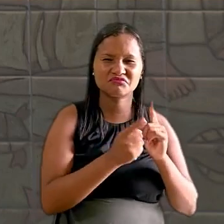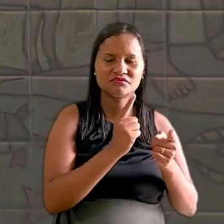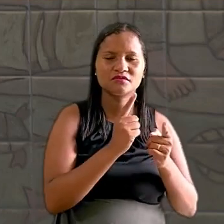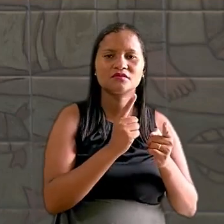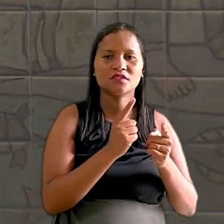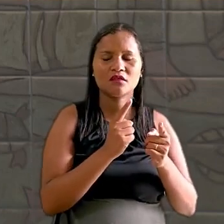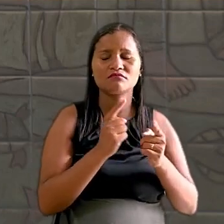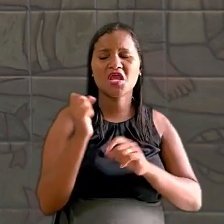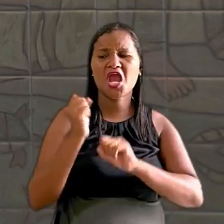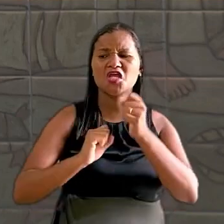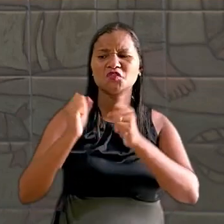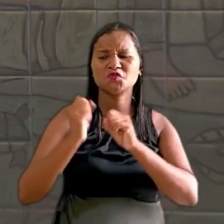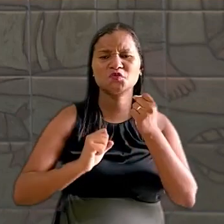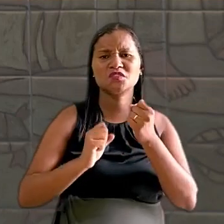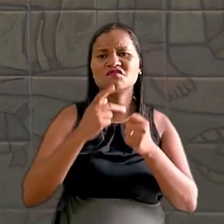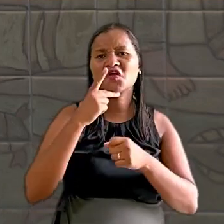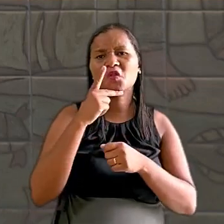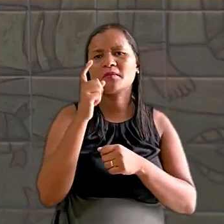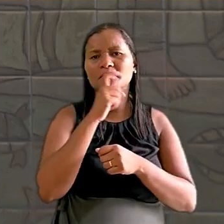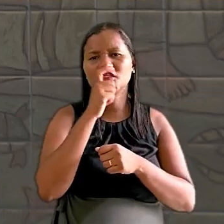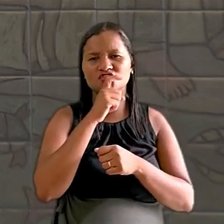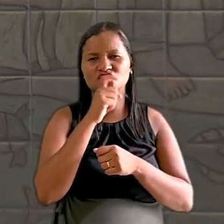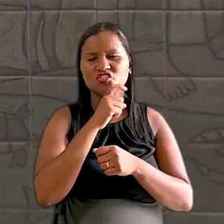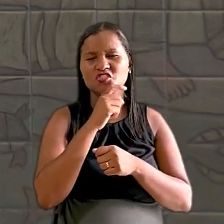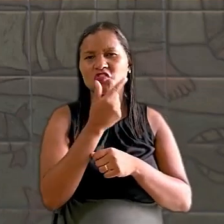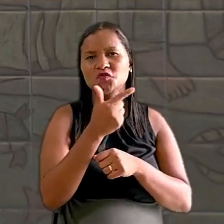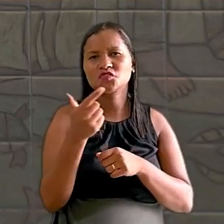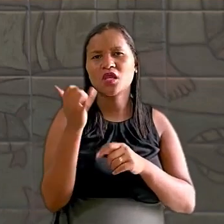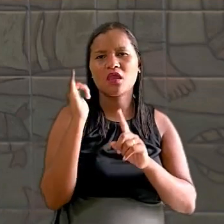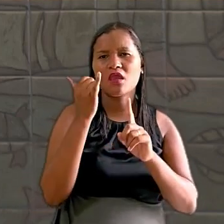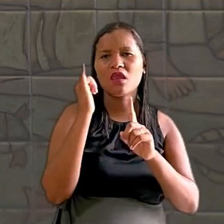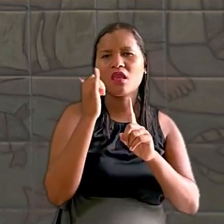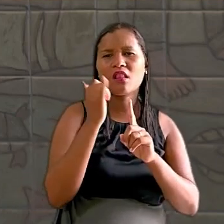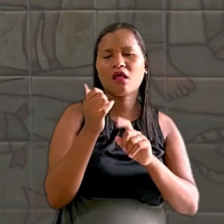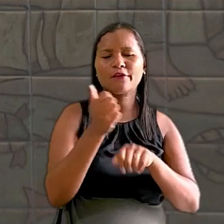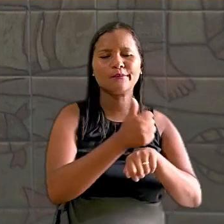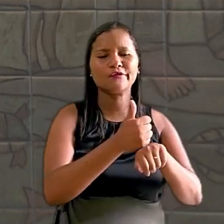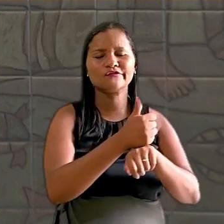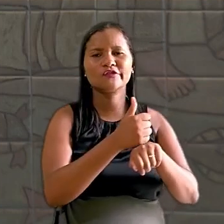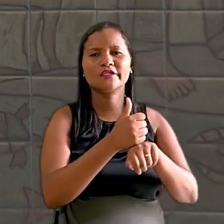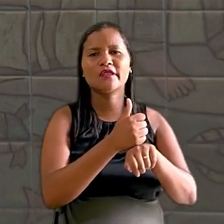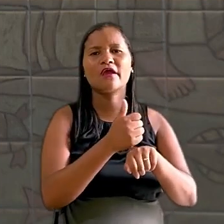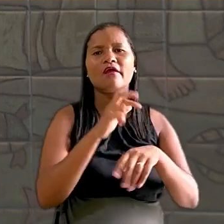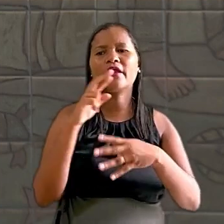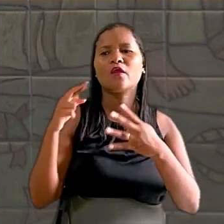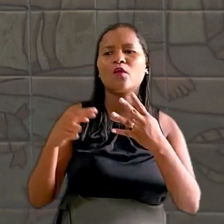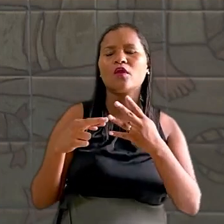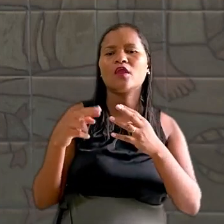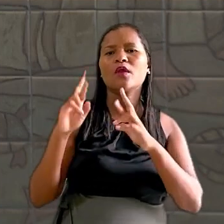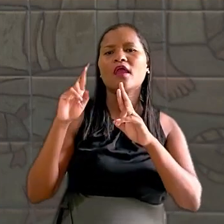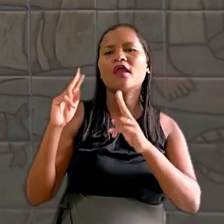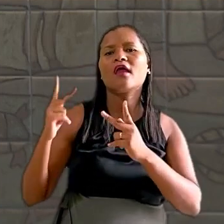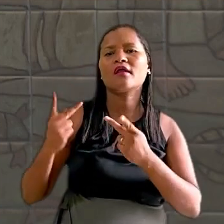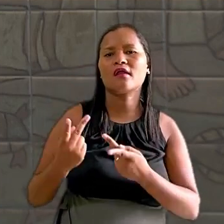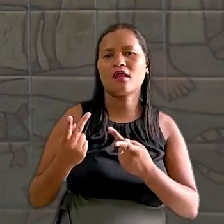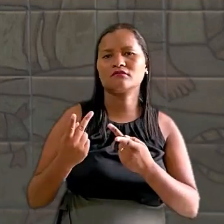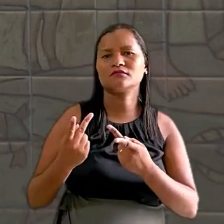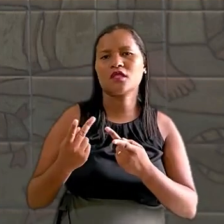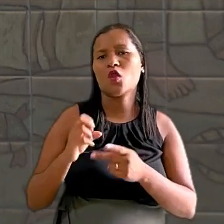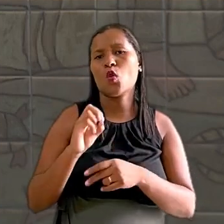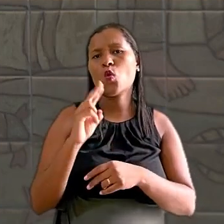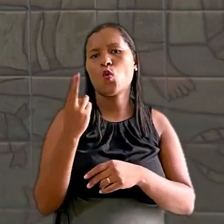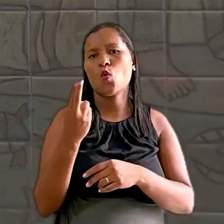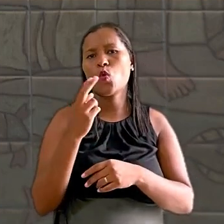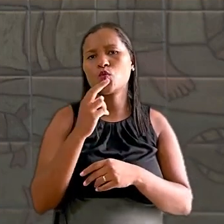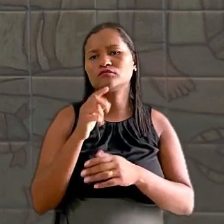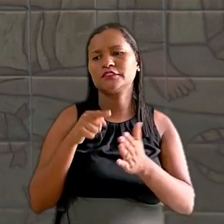A indústria negou as acusações. Alegou que não havia relato de que a profissional tenha recorrido ao setor de recursos humanos ou